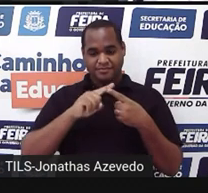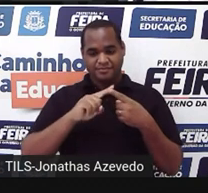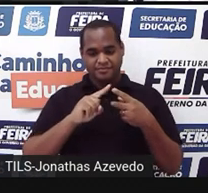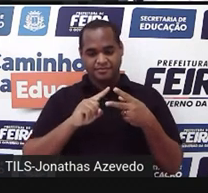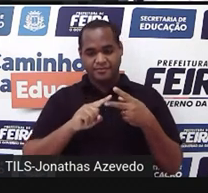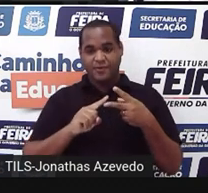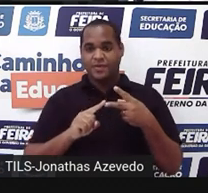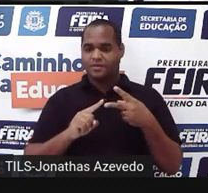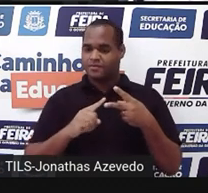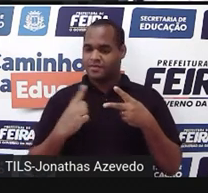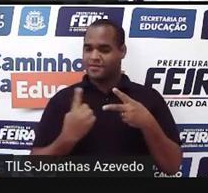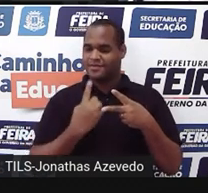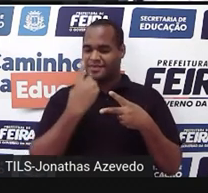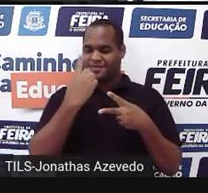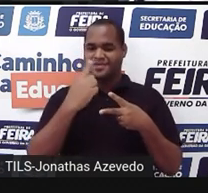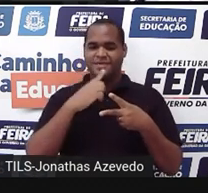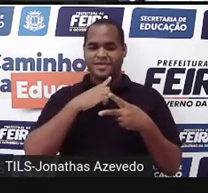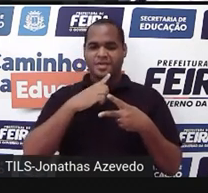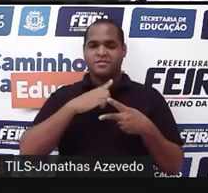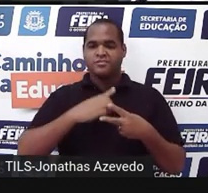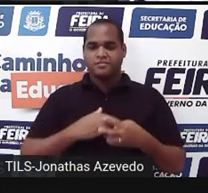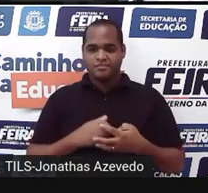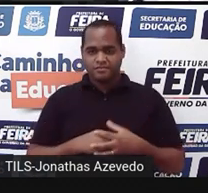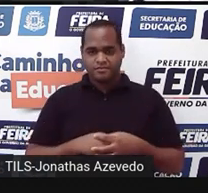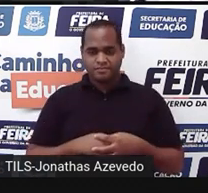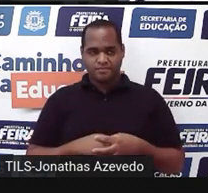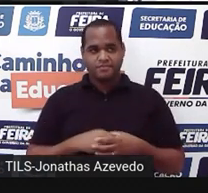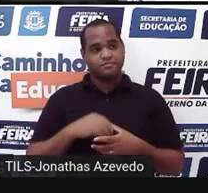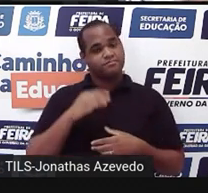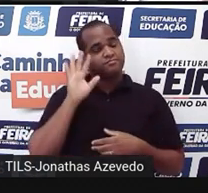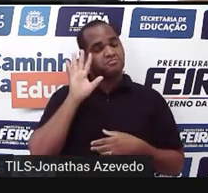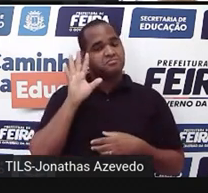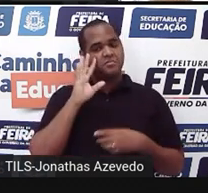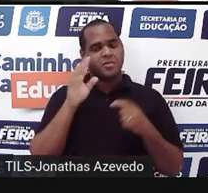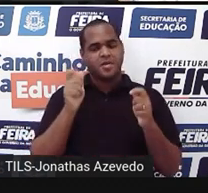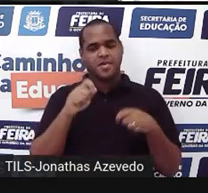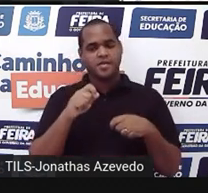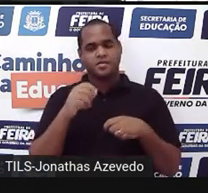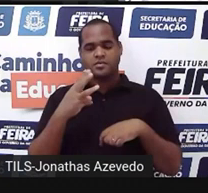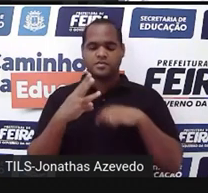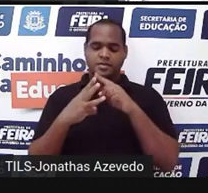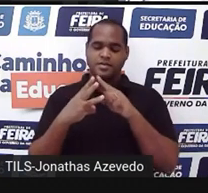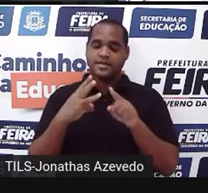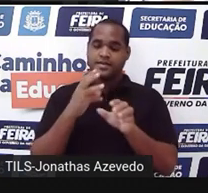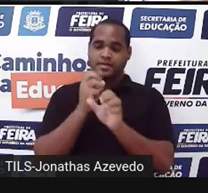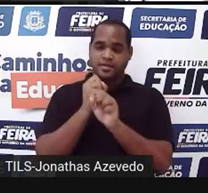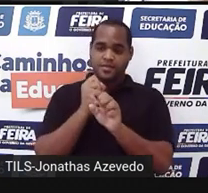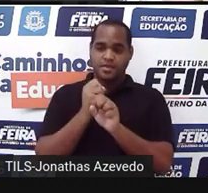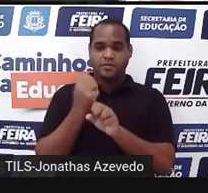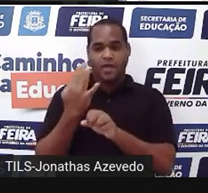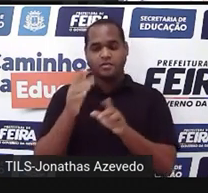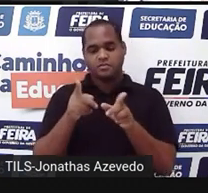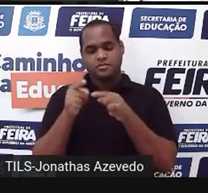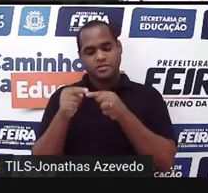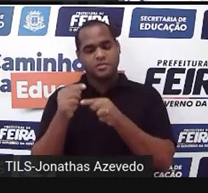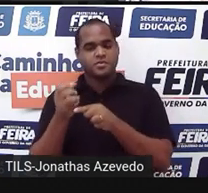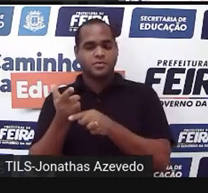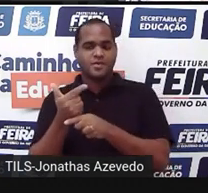2 de altura. Mas a gente pode pensar assim, 3 fileiras com 4 cubinhos dá 12.